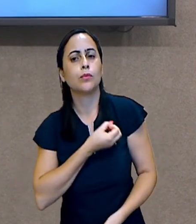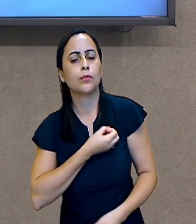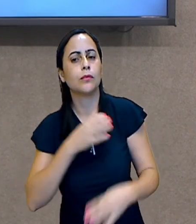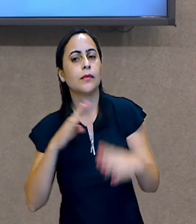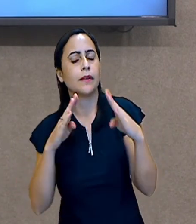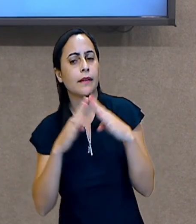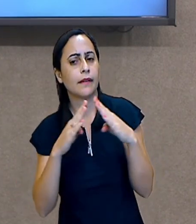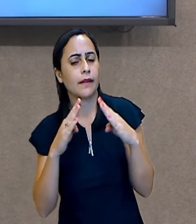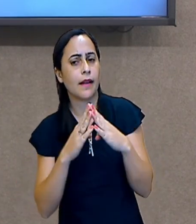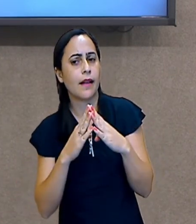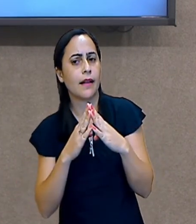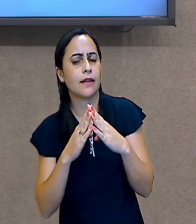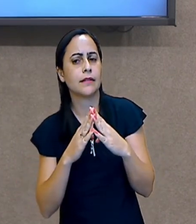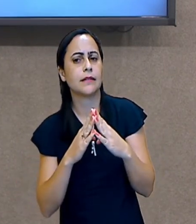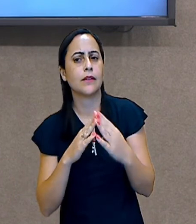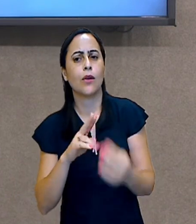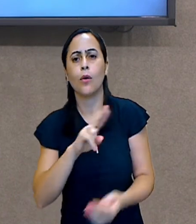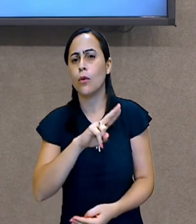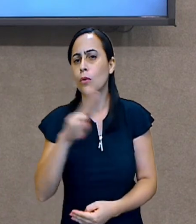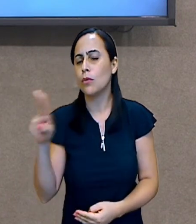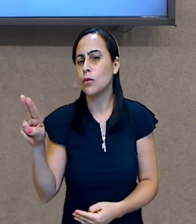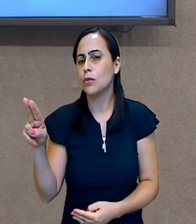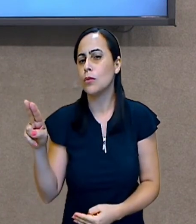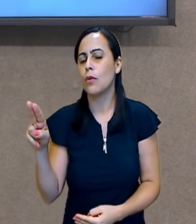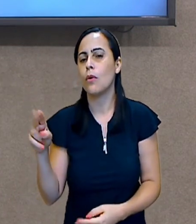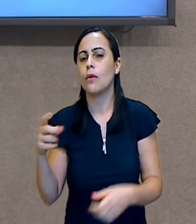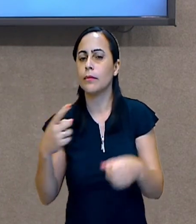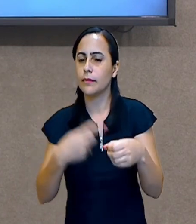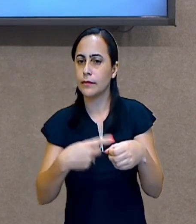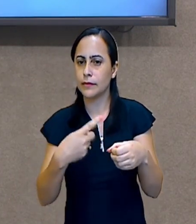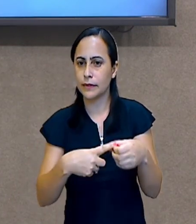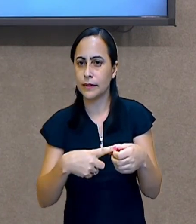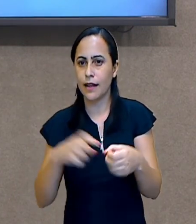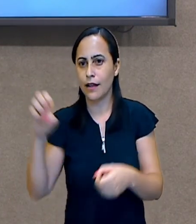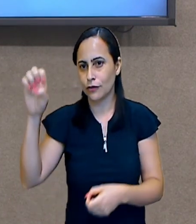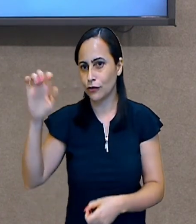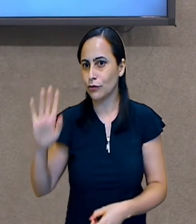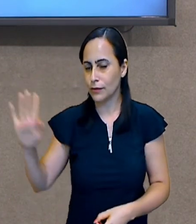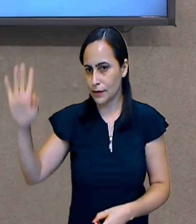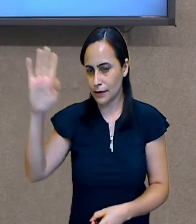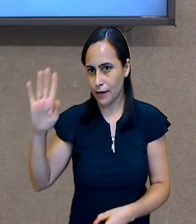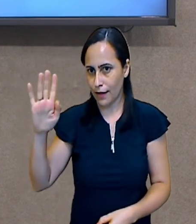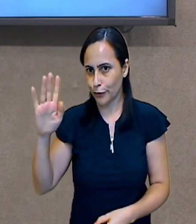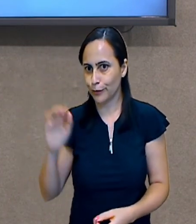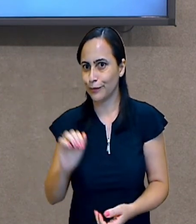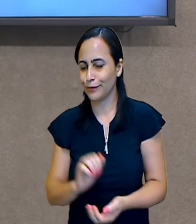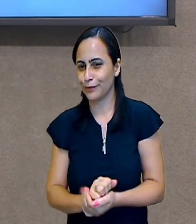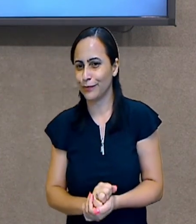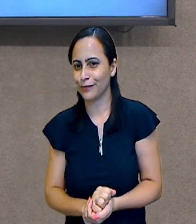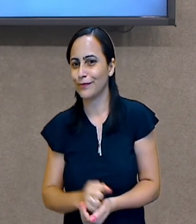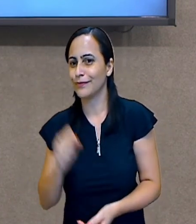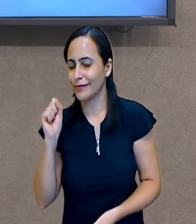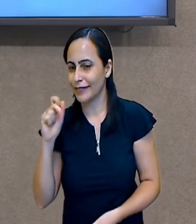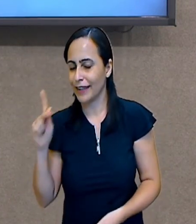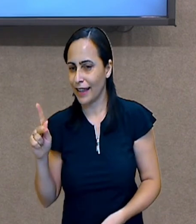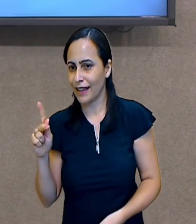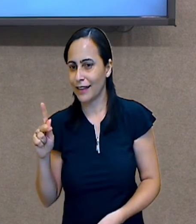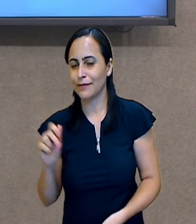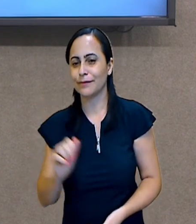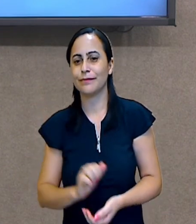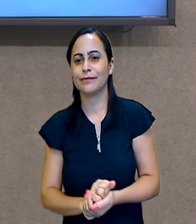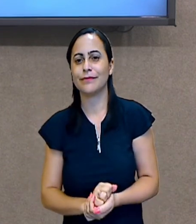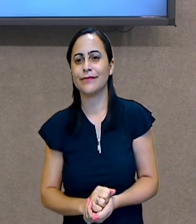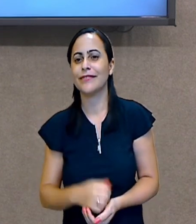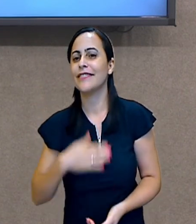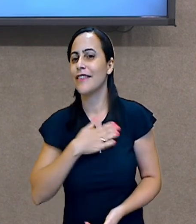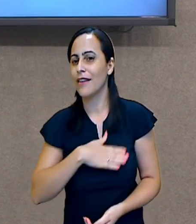o nome da cidade, que é importante, e do nosso estado. Ok? A imaginação é de vocês. Gostaram da